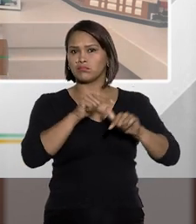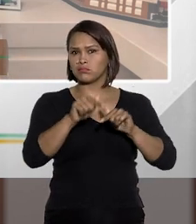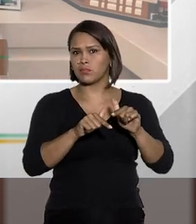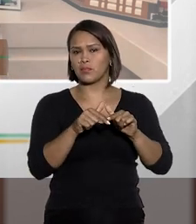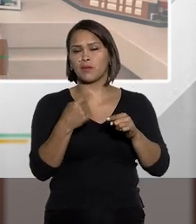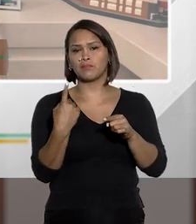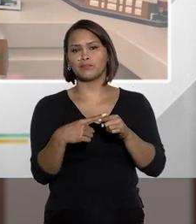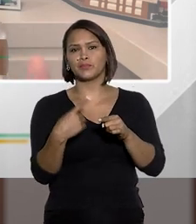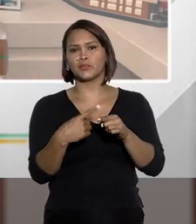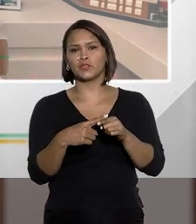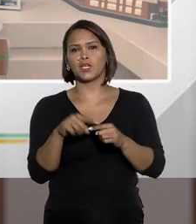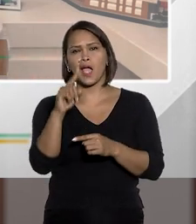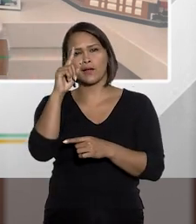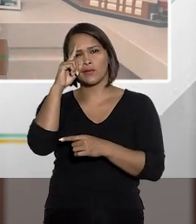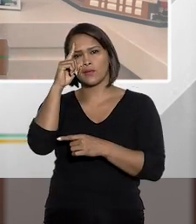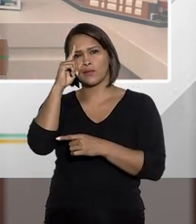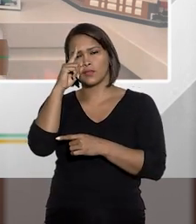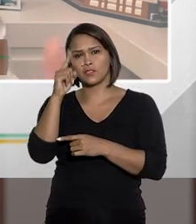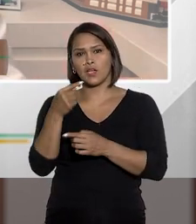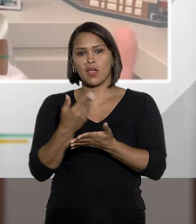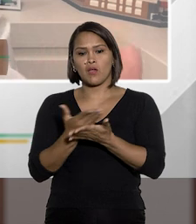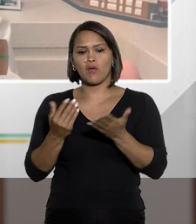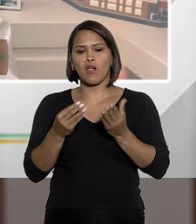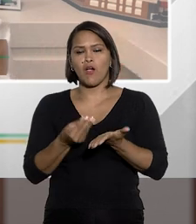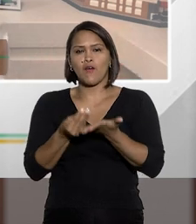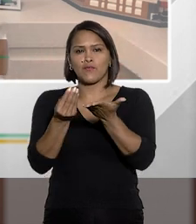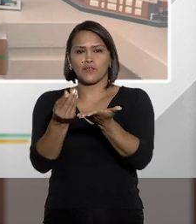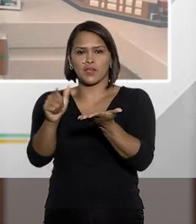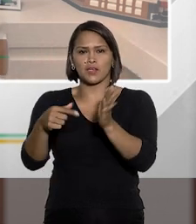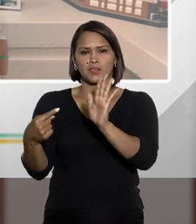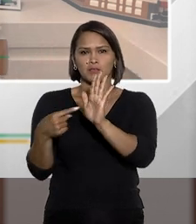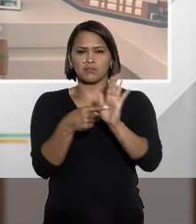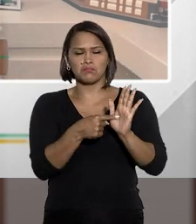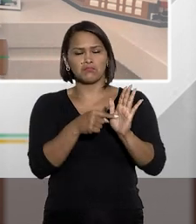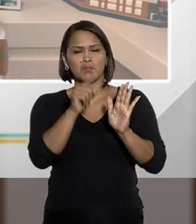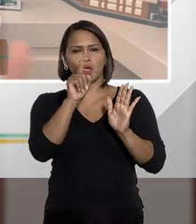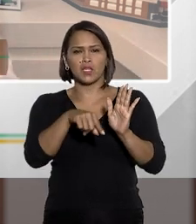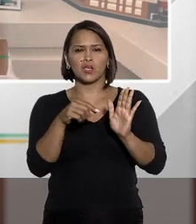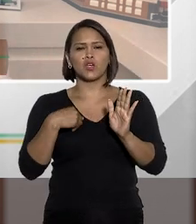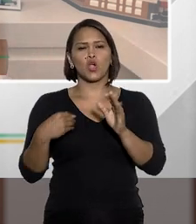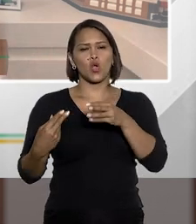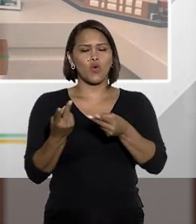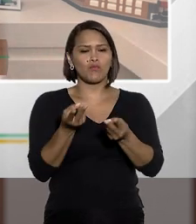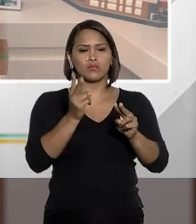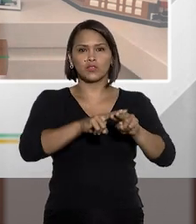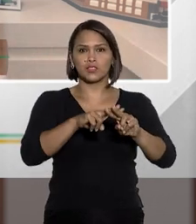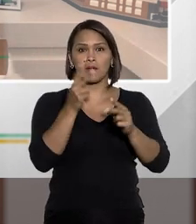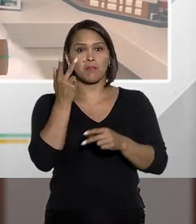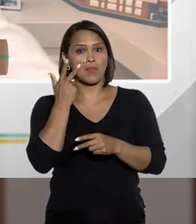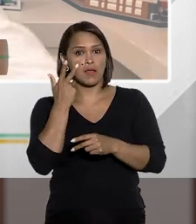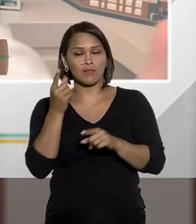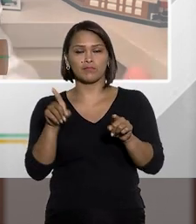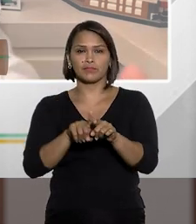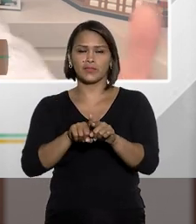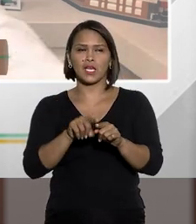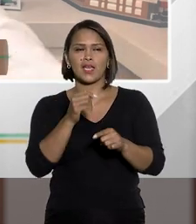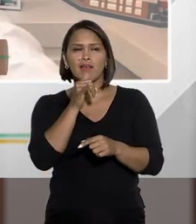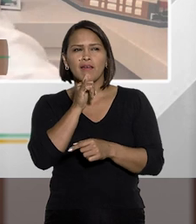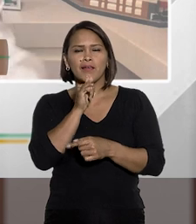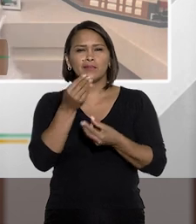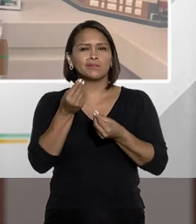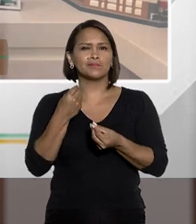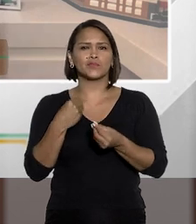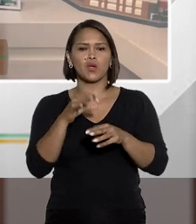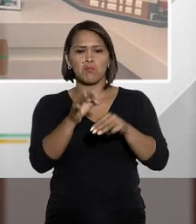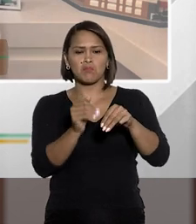sua atuação porque, no dia a dia, seja quando você oferece uma denúncia, seja quando você prende em flagrante, seja